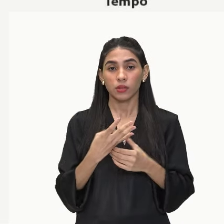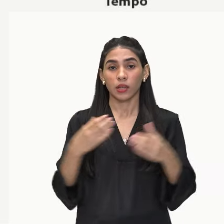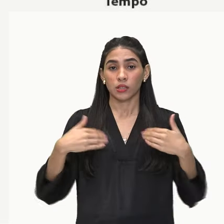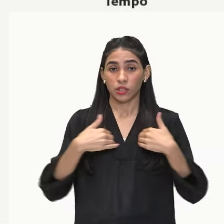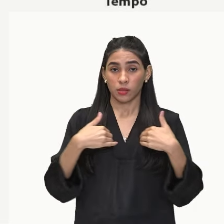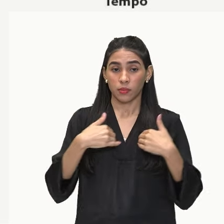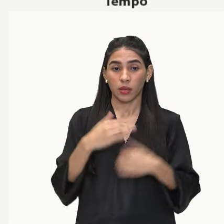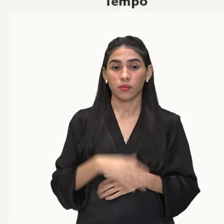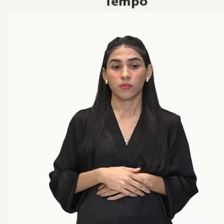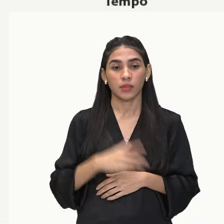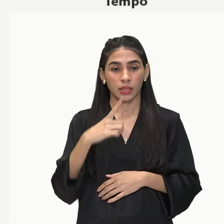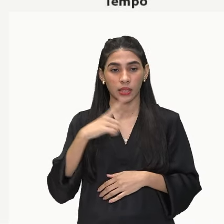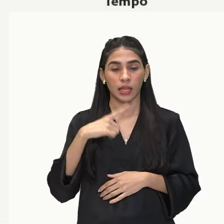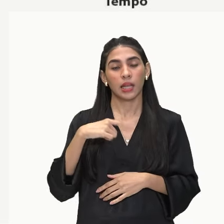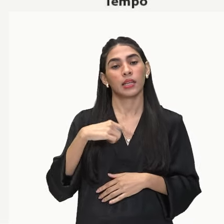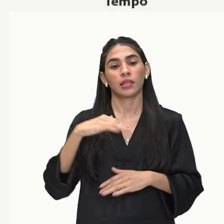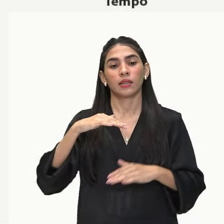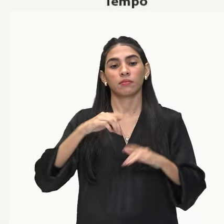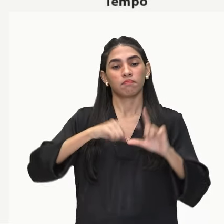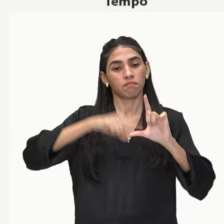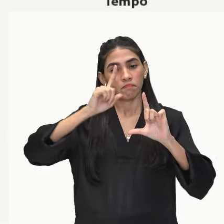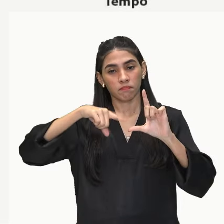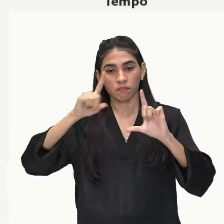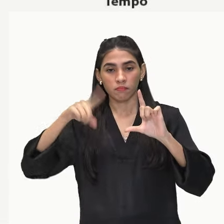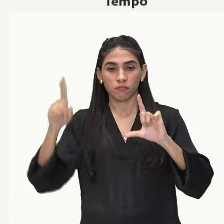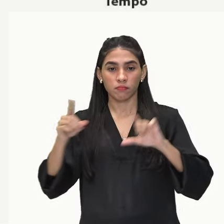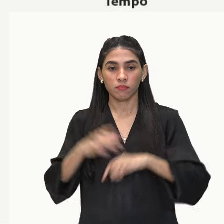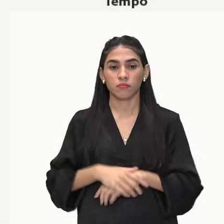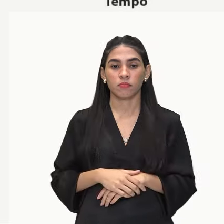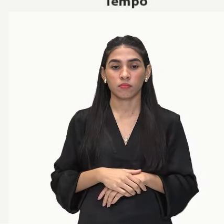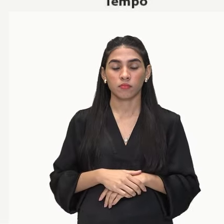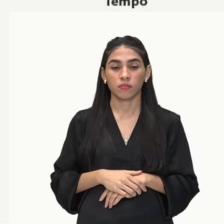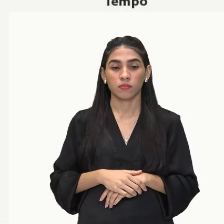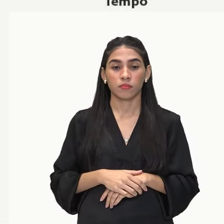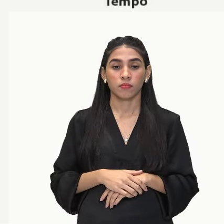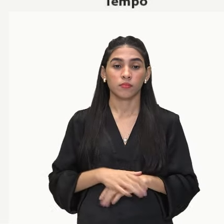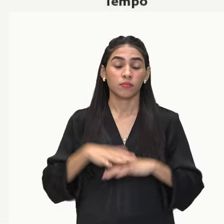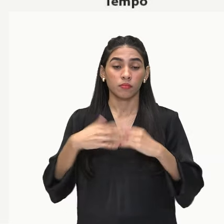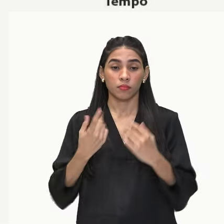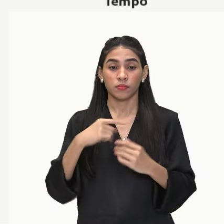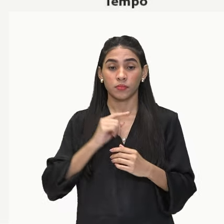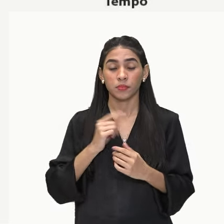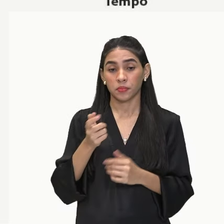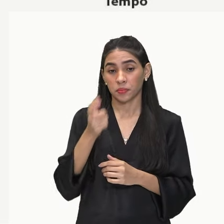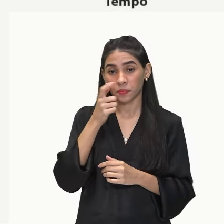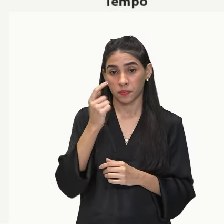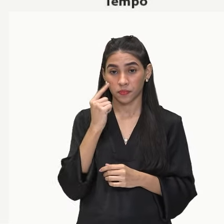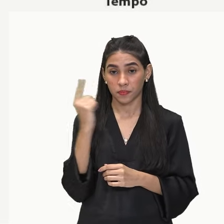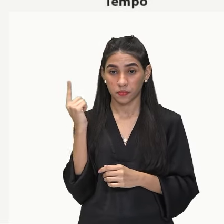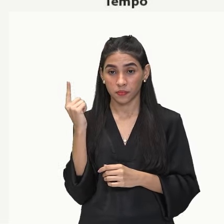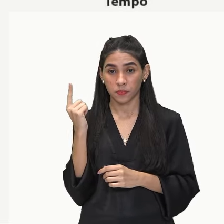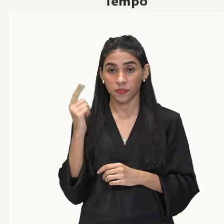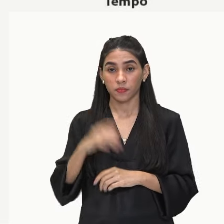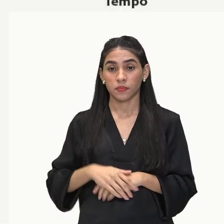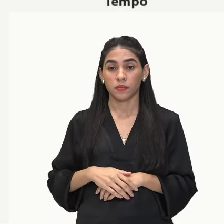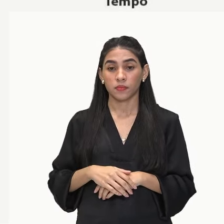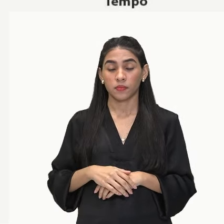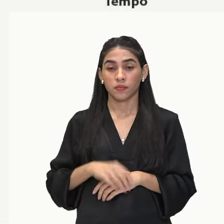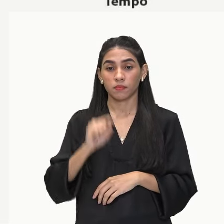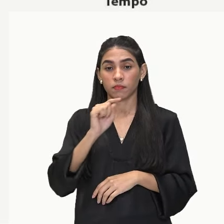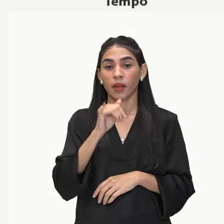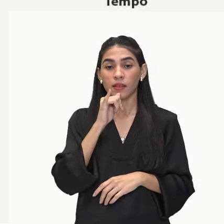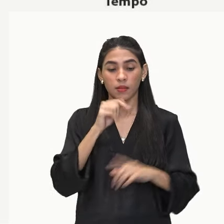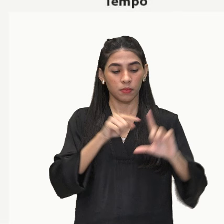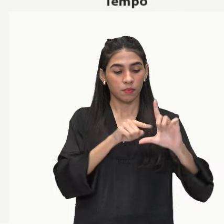oscilações do tamanho populacional em torno de uma média. Então, a gente observa que essa curva, ela já está